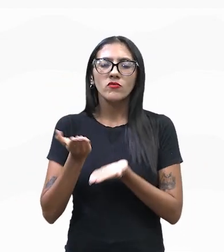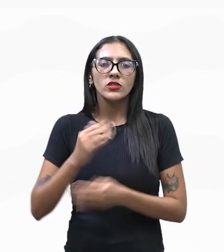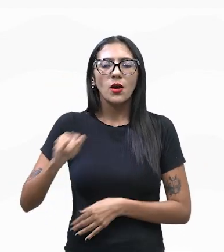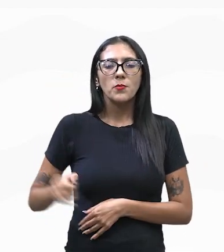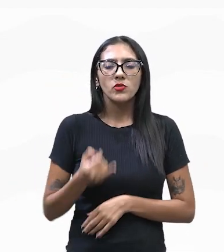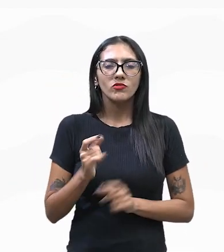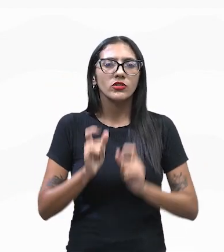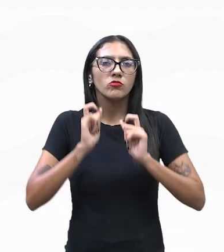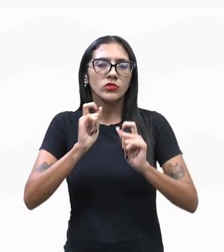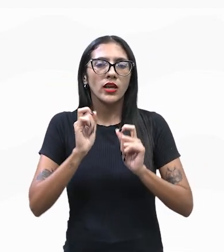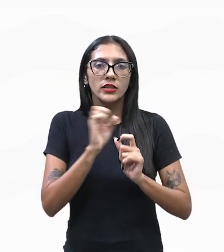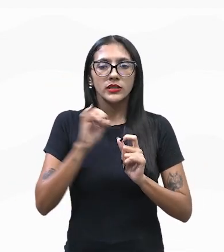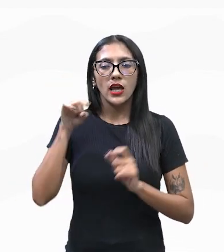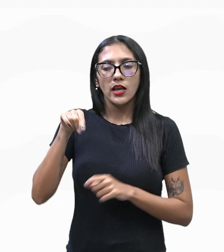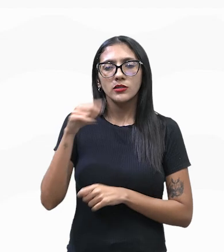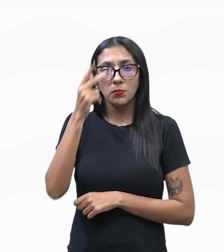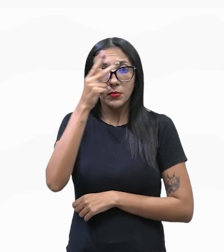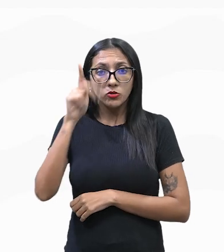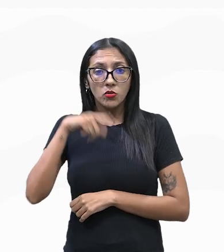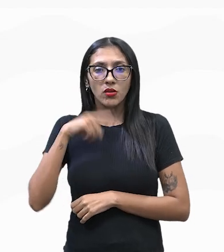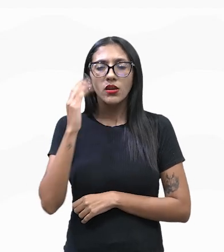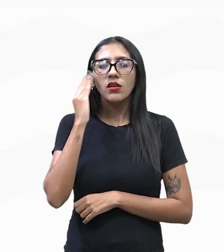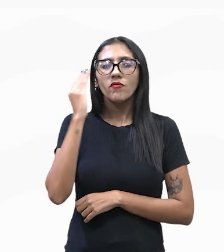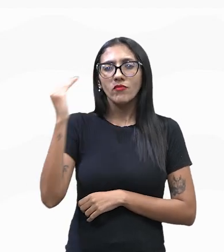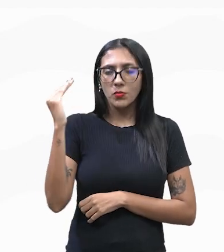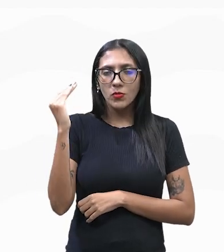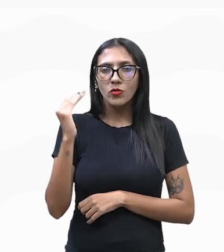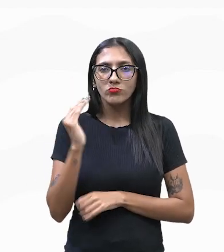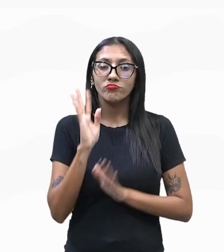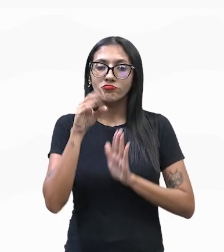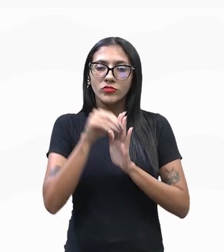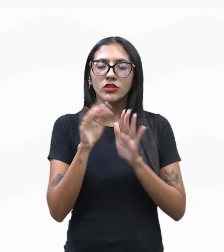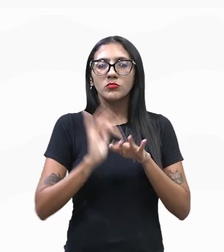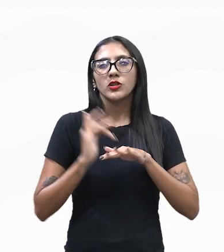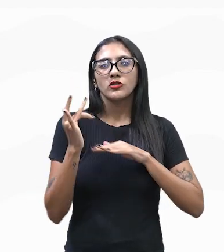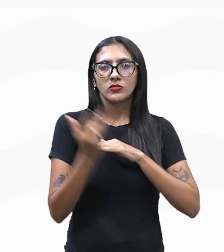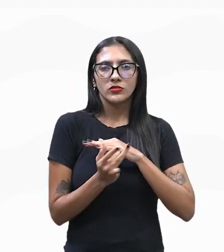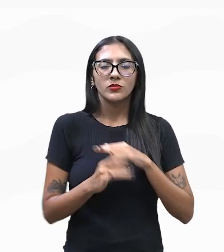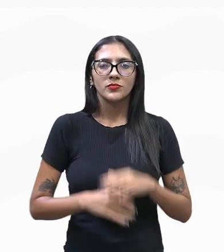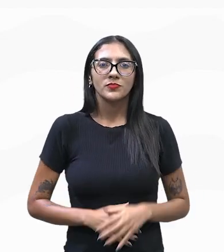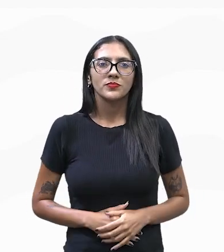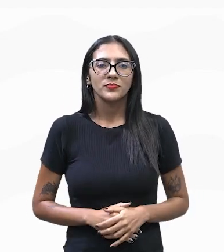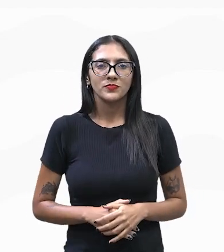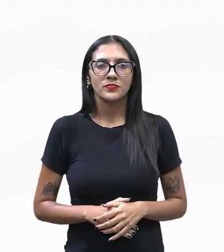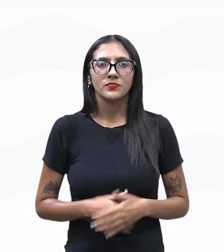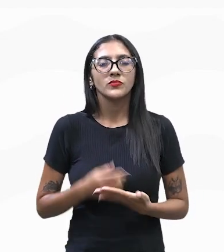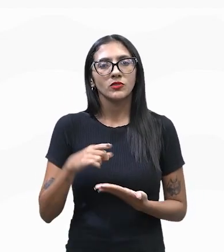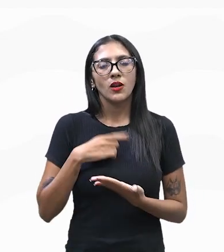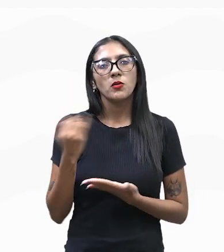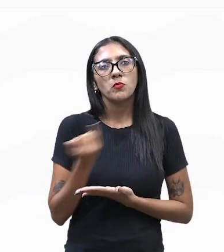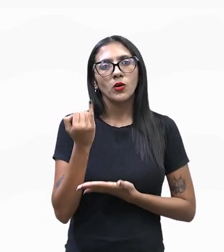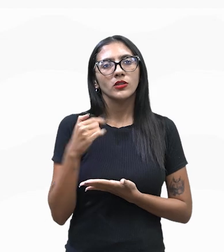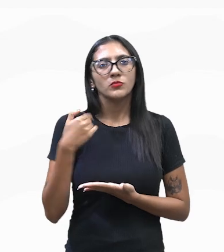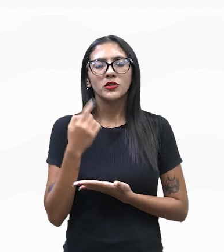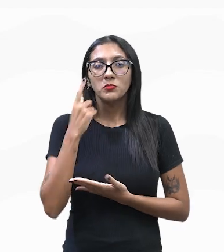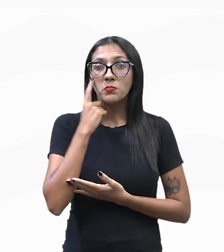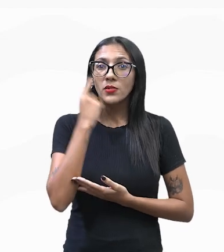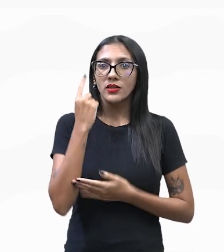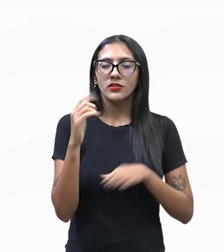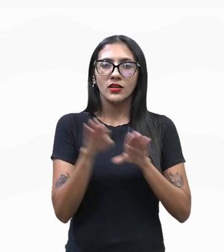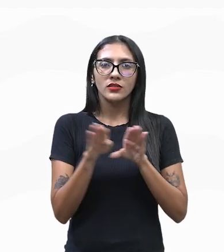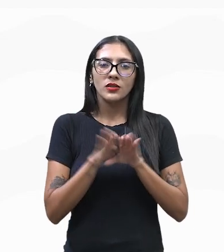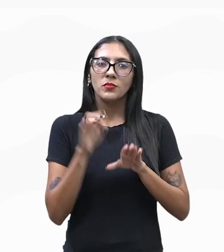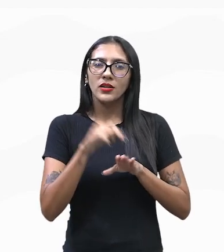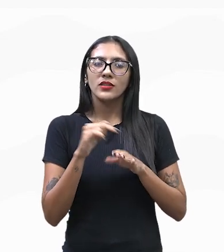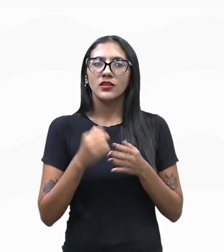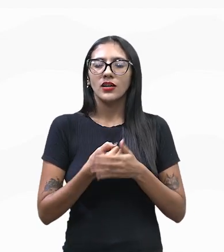e alcance nas redes sociais. Também, né? A gente traz isso para a gente pensar um pouquinho, Refletir sobre esse aspecto. É